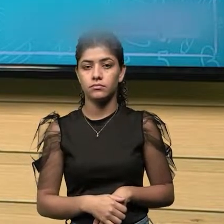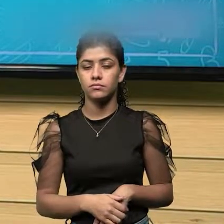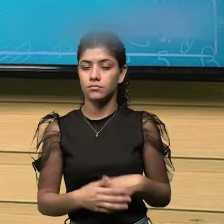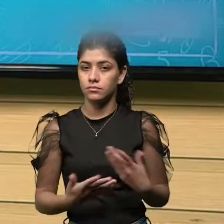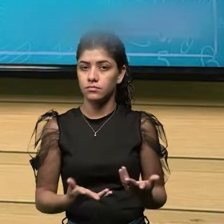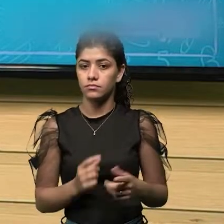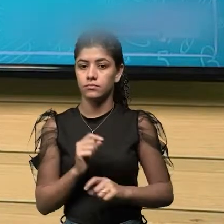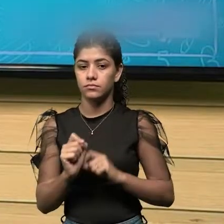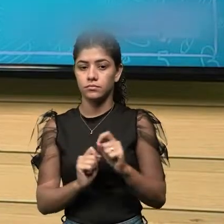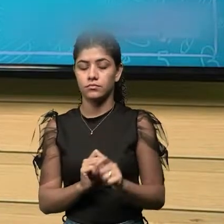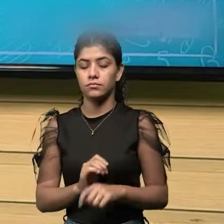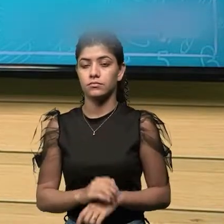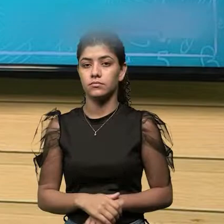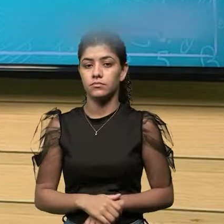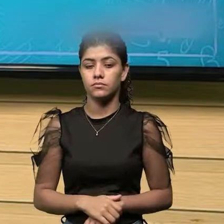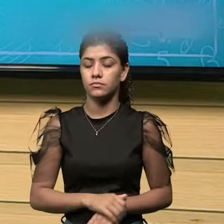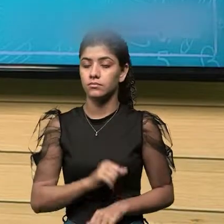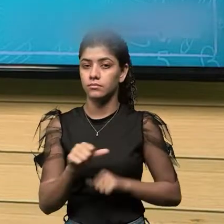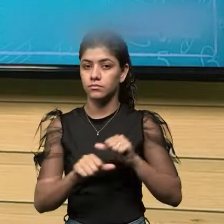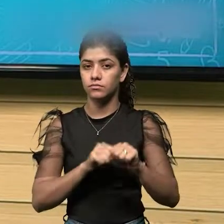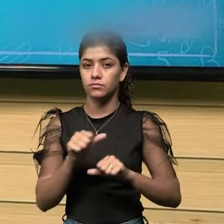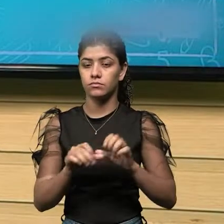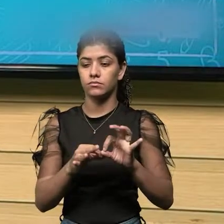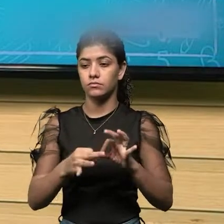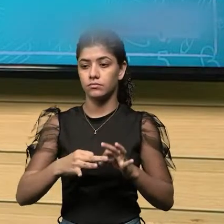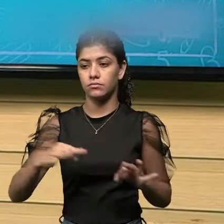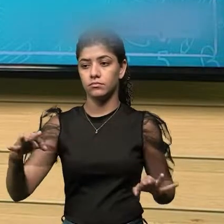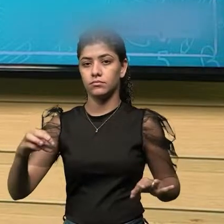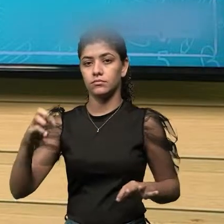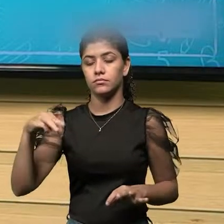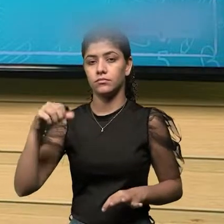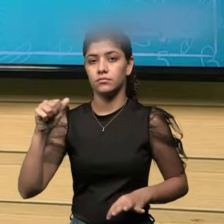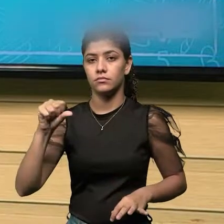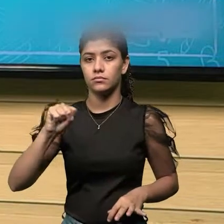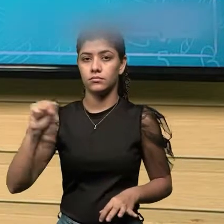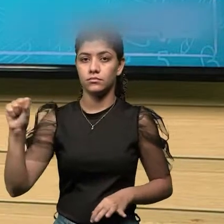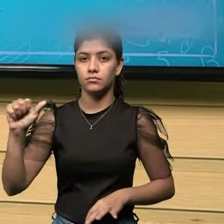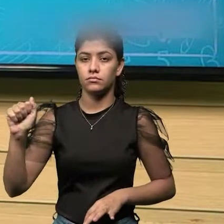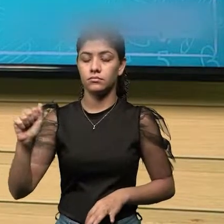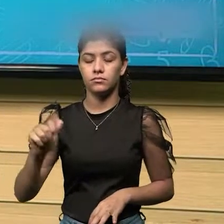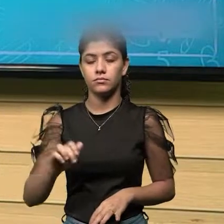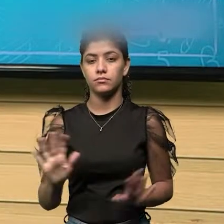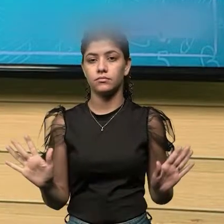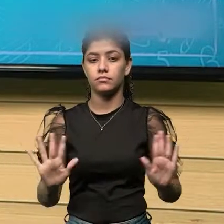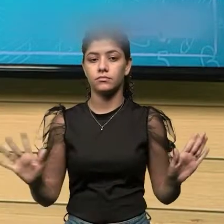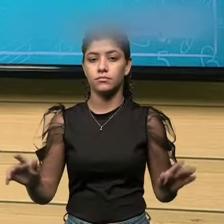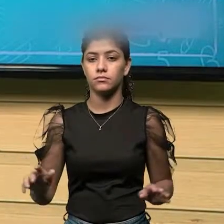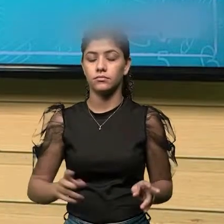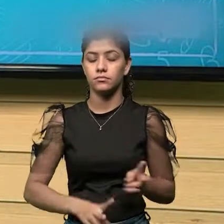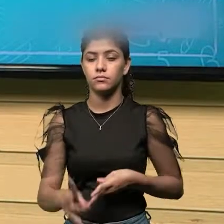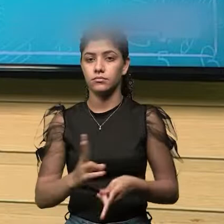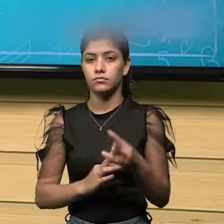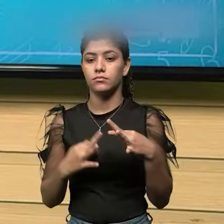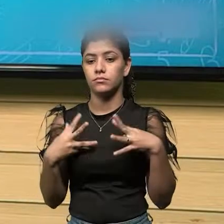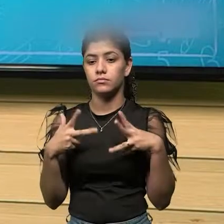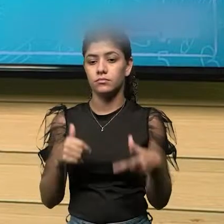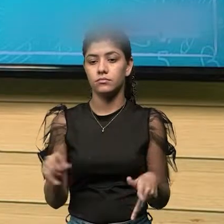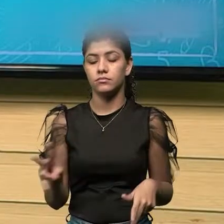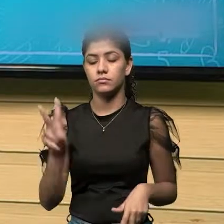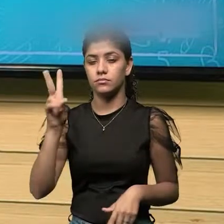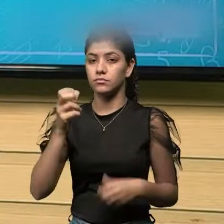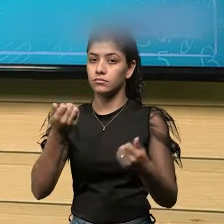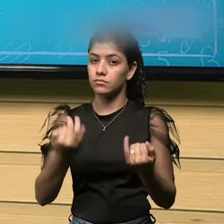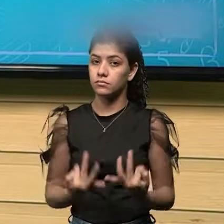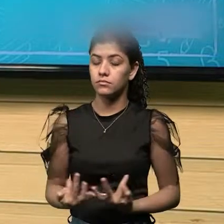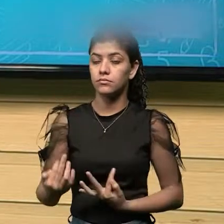milímetro, não muda para medidas de massa, para medidas de tensão. Então, todos esses valores que eu falei, eles servem